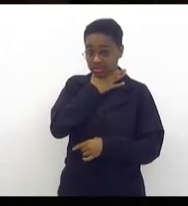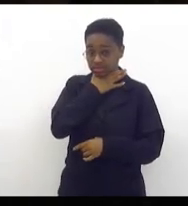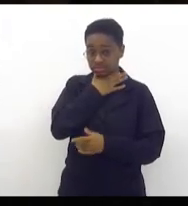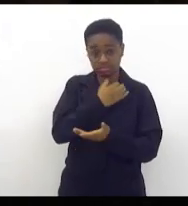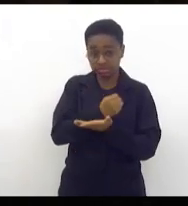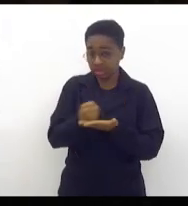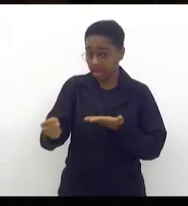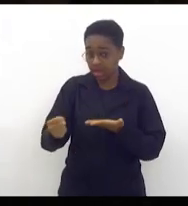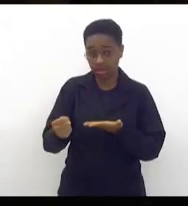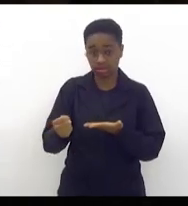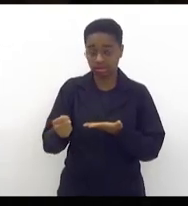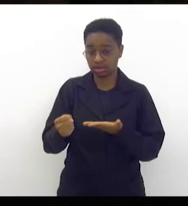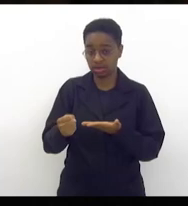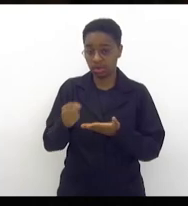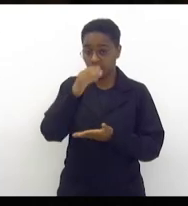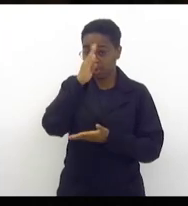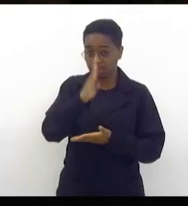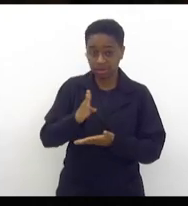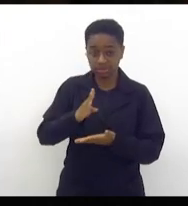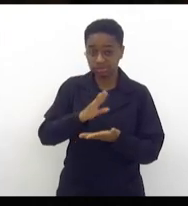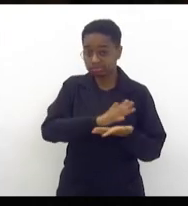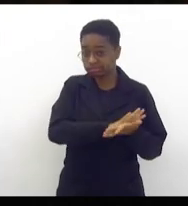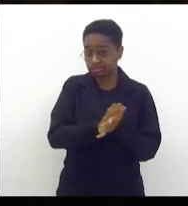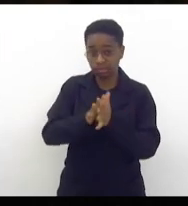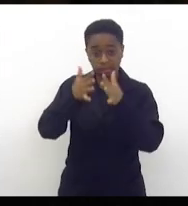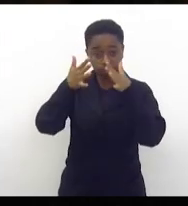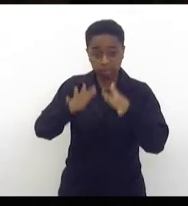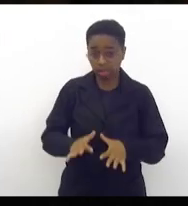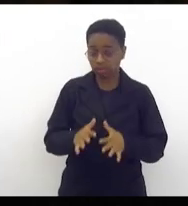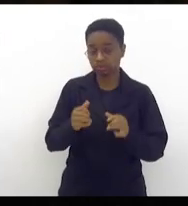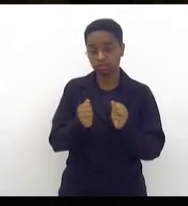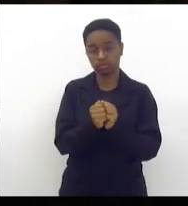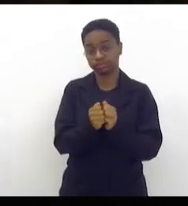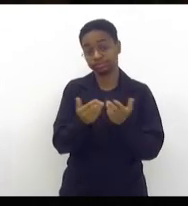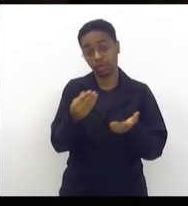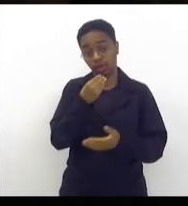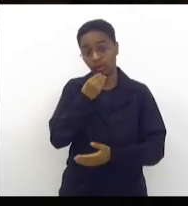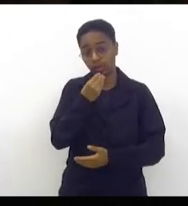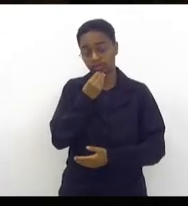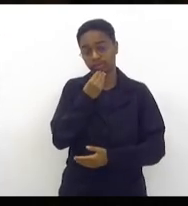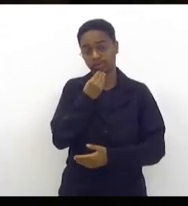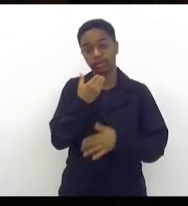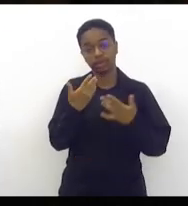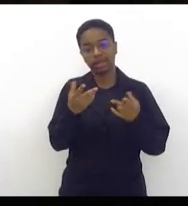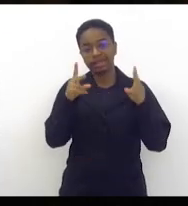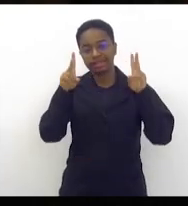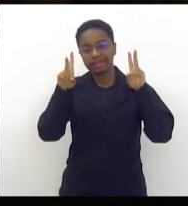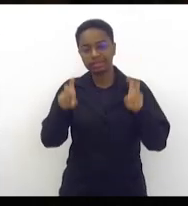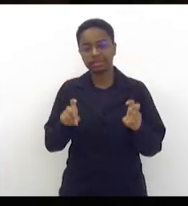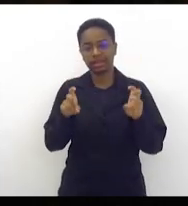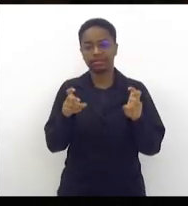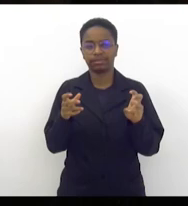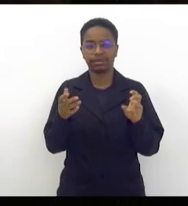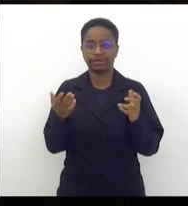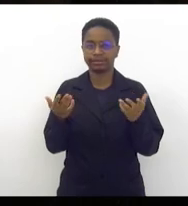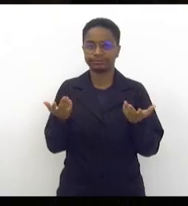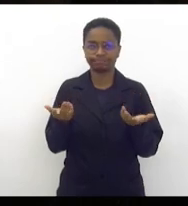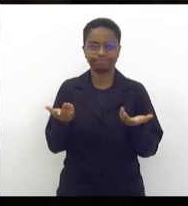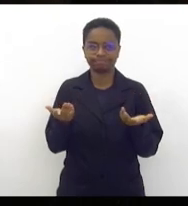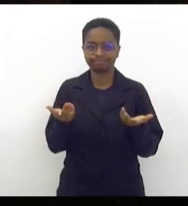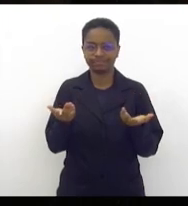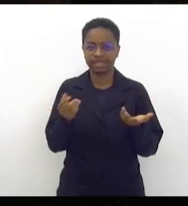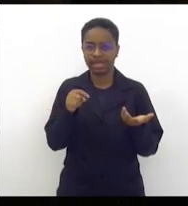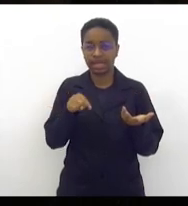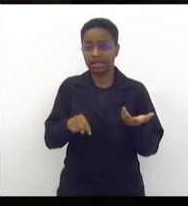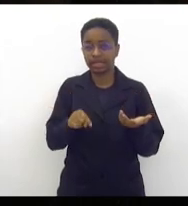junto. É evidente que sim. Então, não é um tema que o Estado